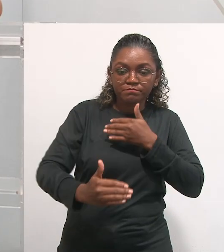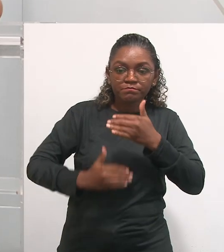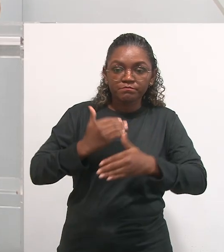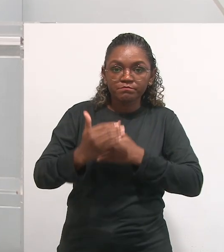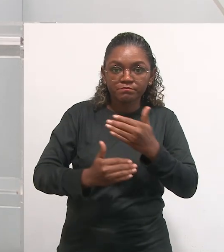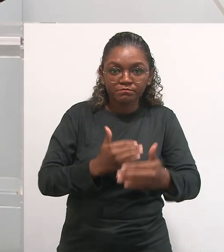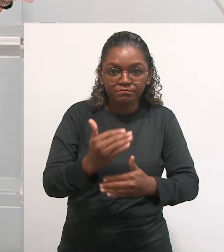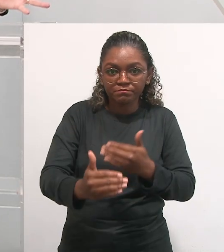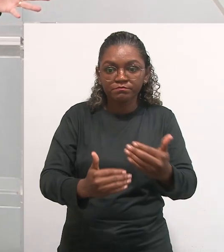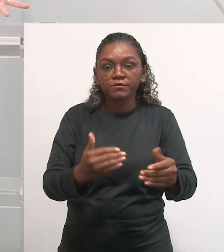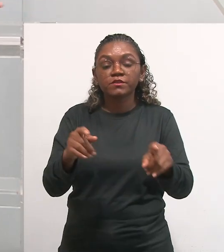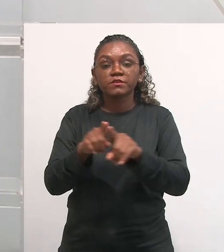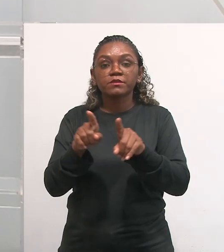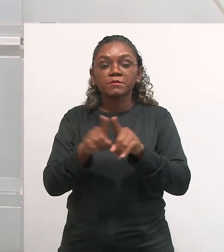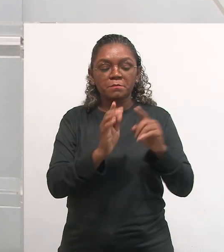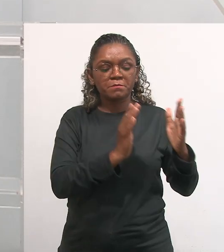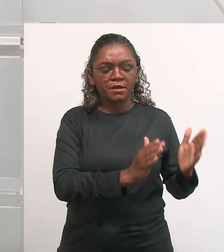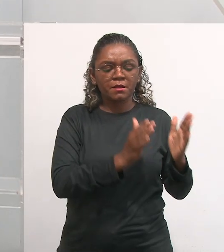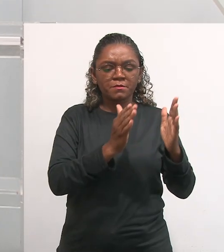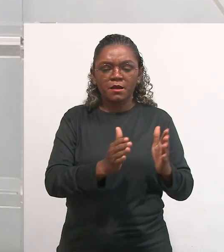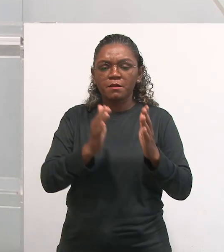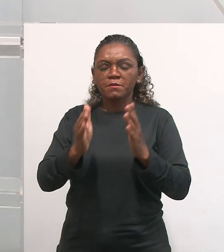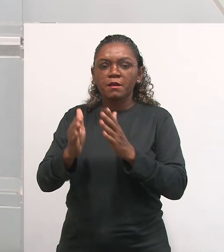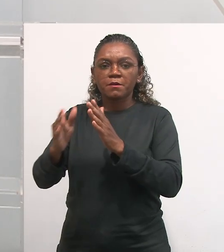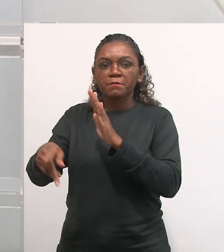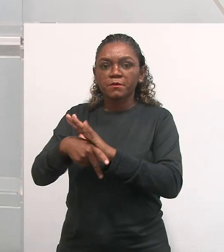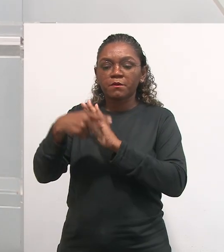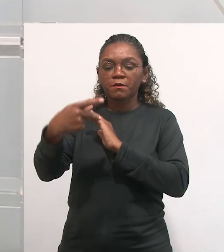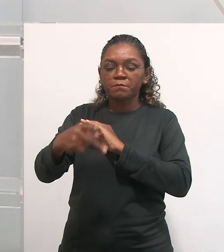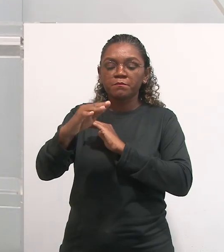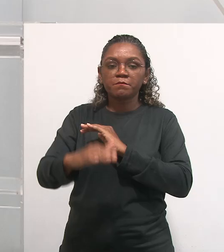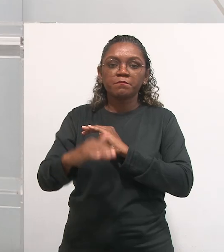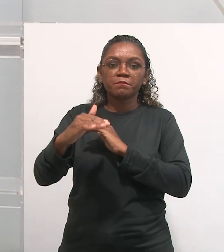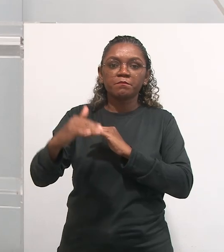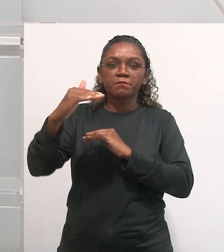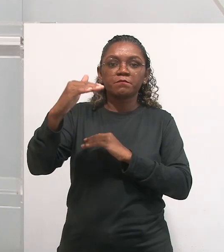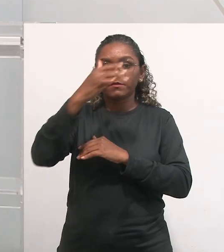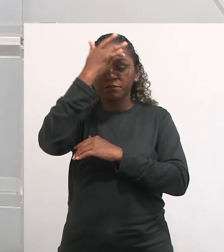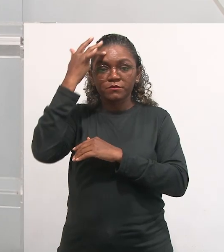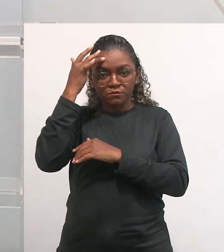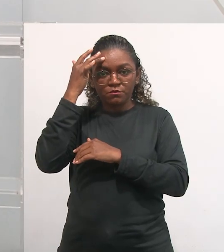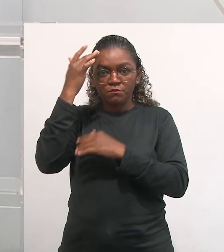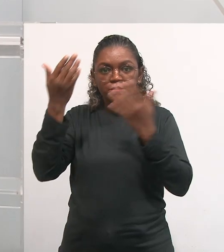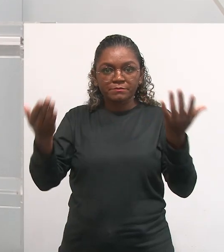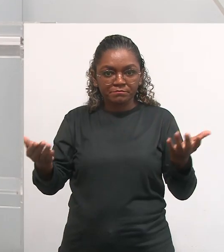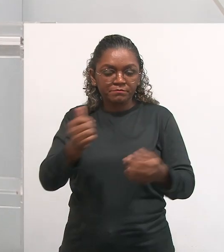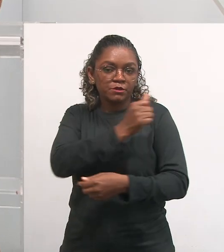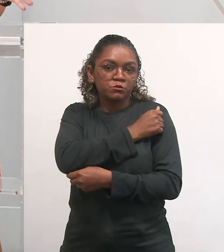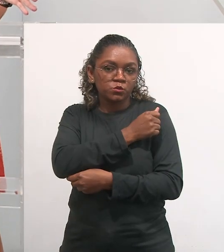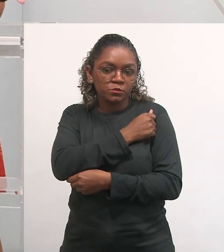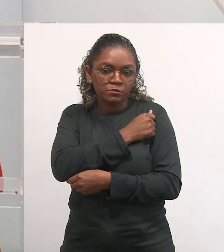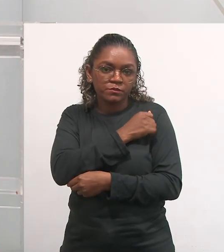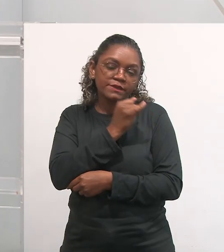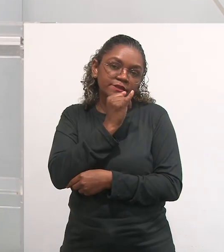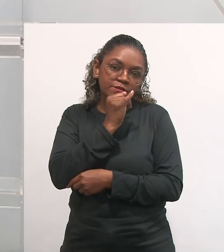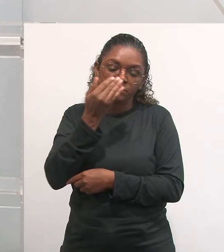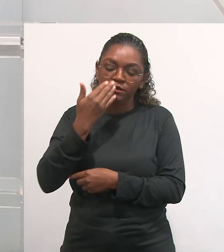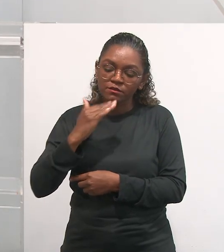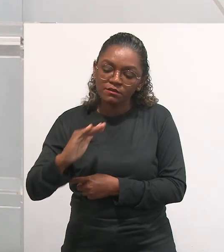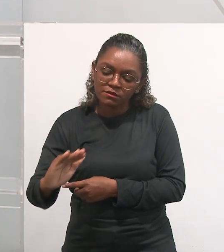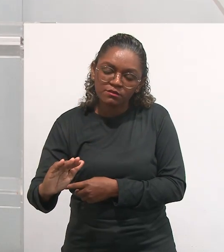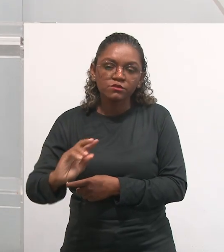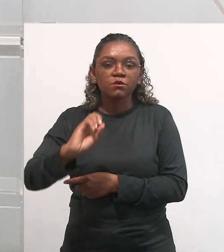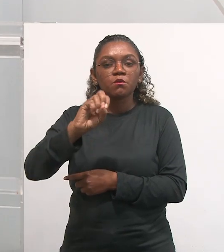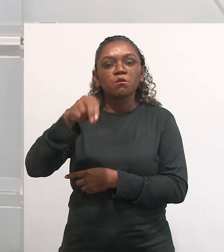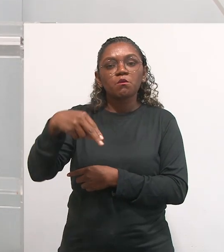nos estágios de desenvolvimento da pessoa, e aí, tanto a criança, quanto o